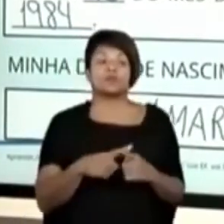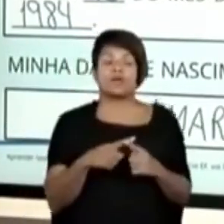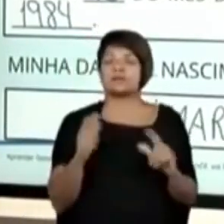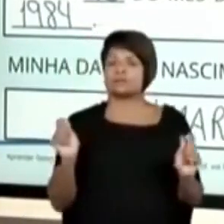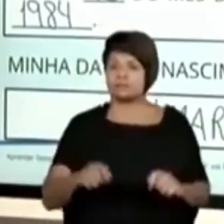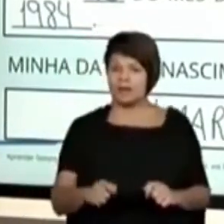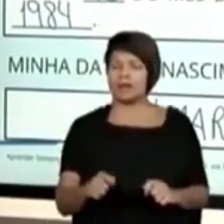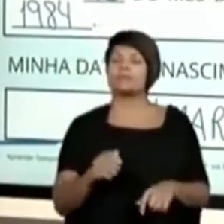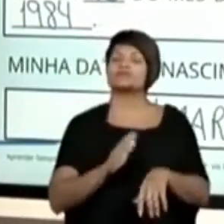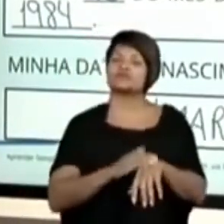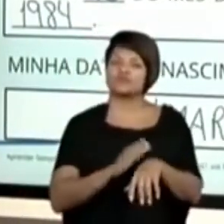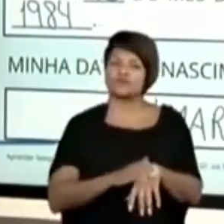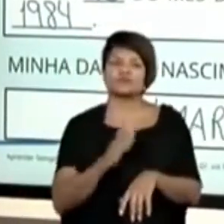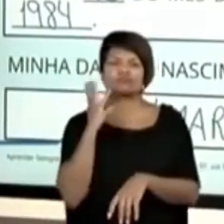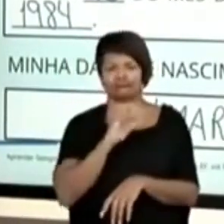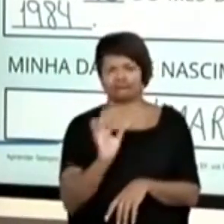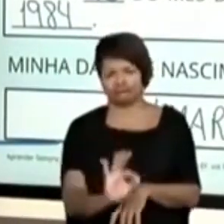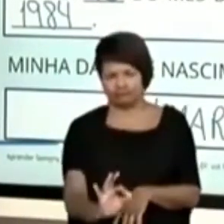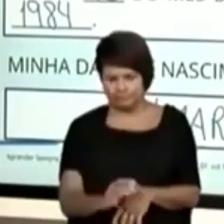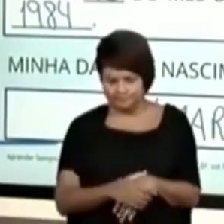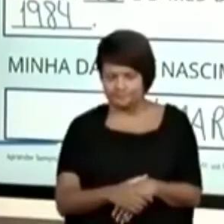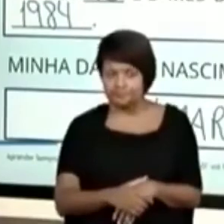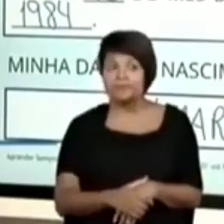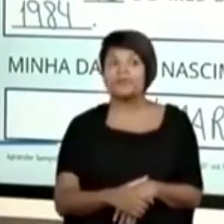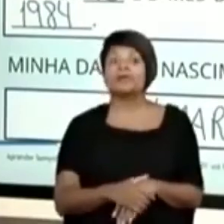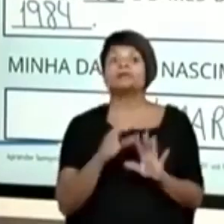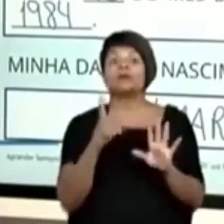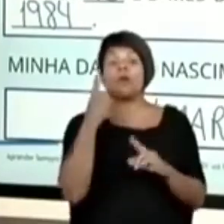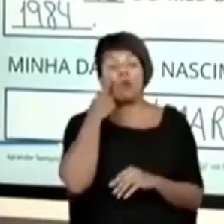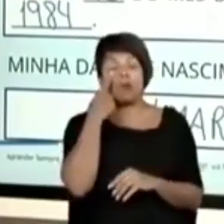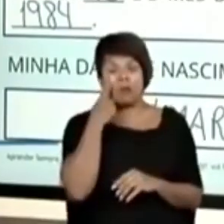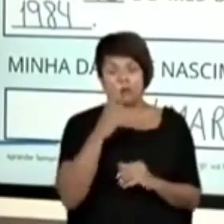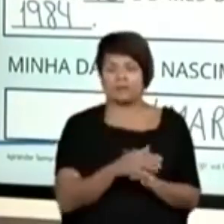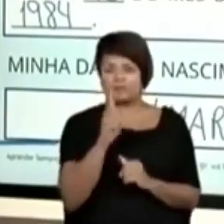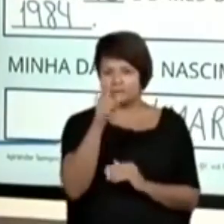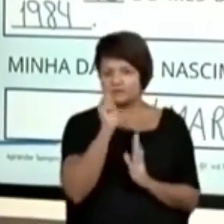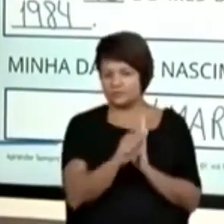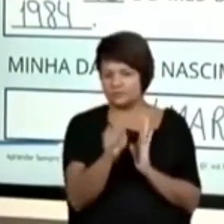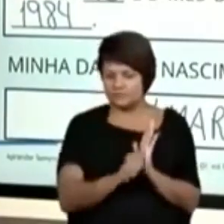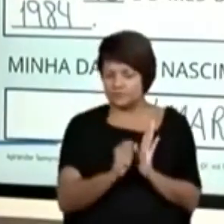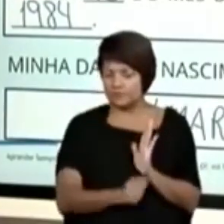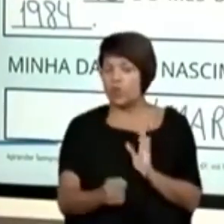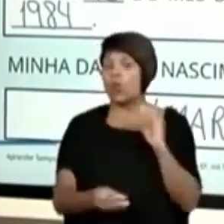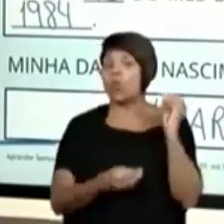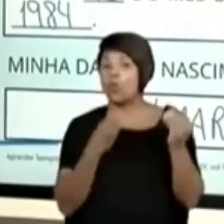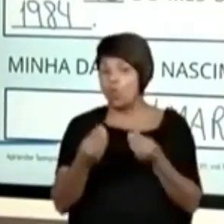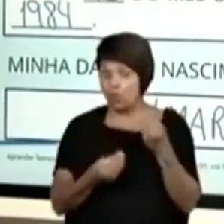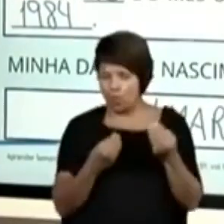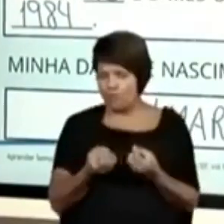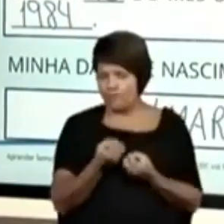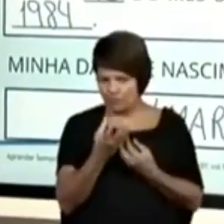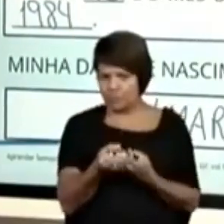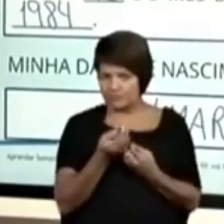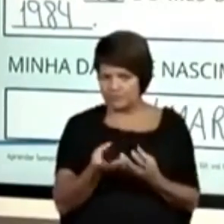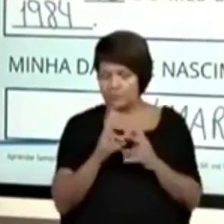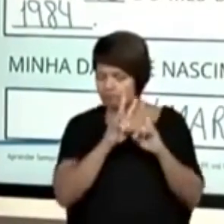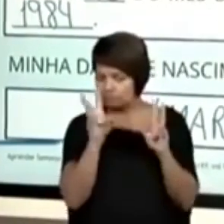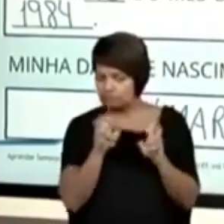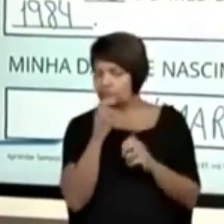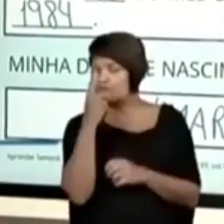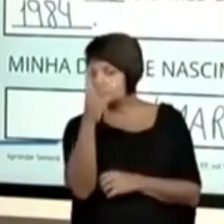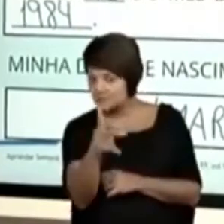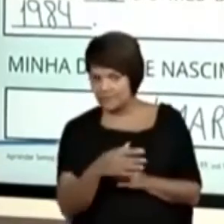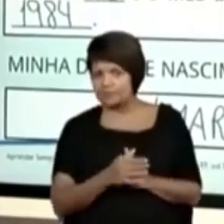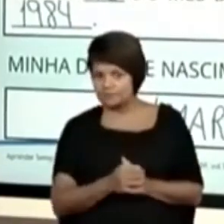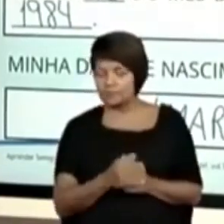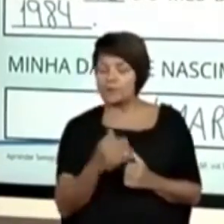bonitinha essa parte aqui. Tudo bem? Então, olha só. Vocês vão preencher as informações sobre você aí, tá? Então,